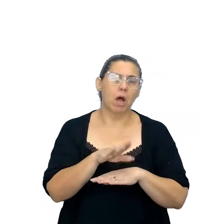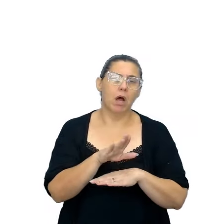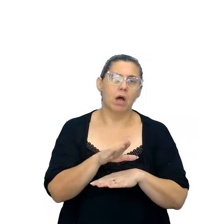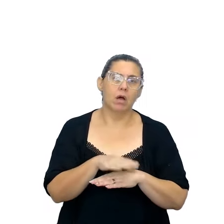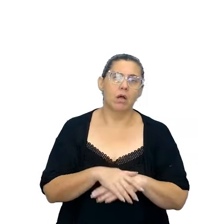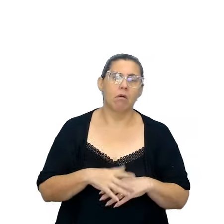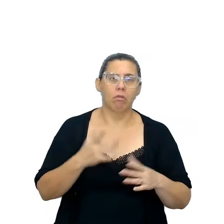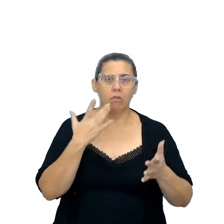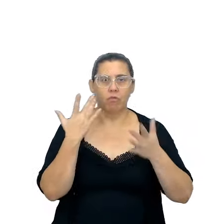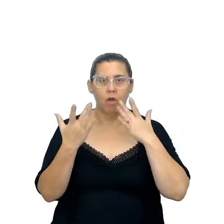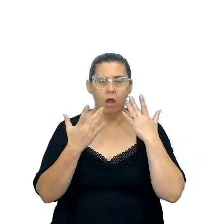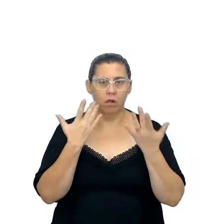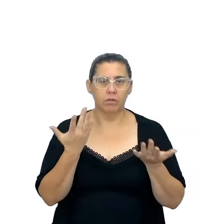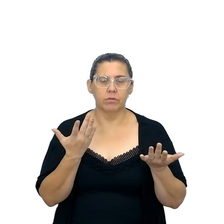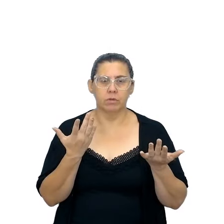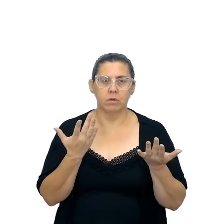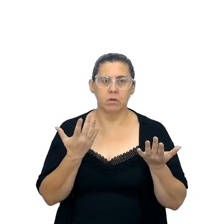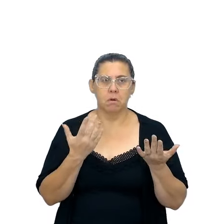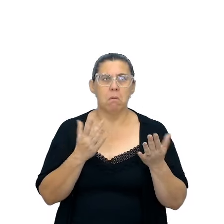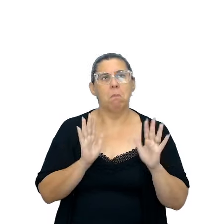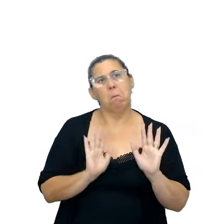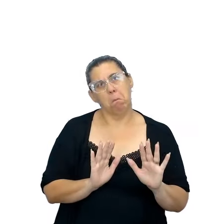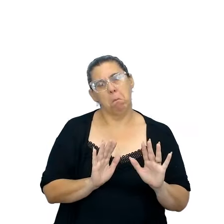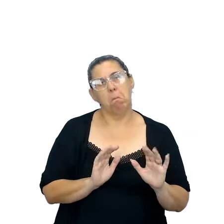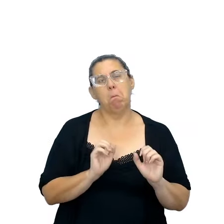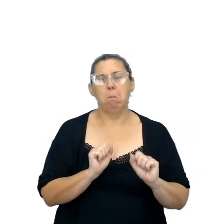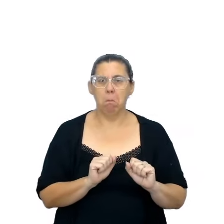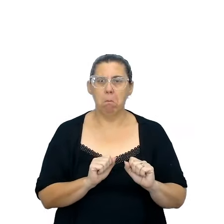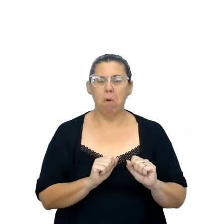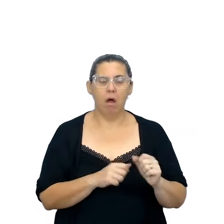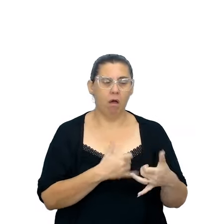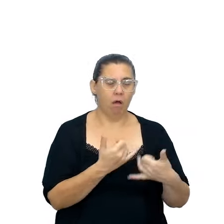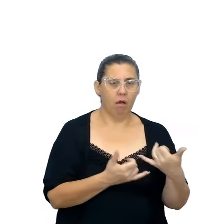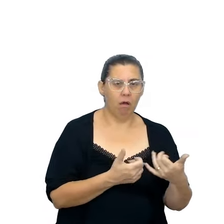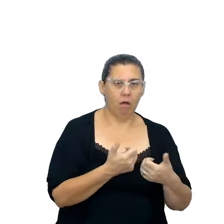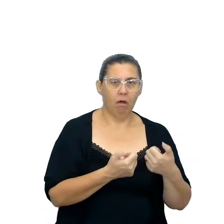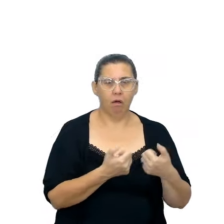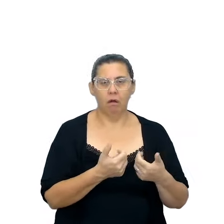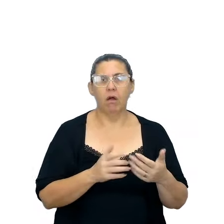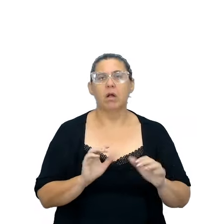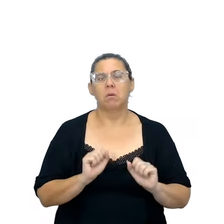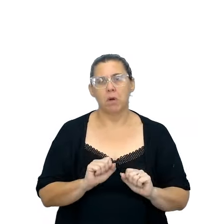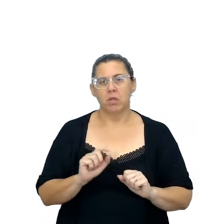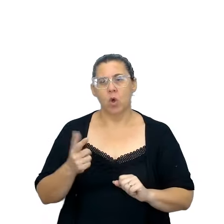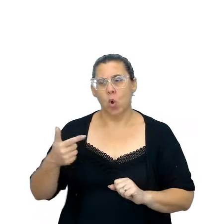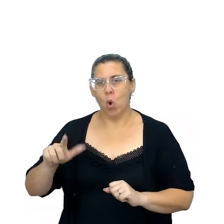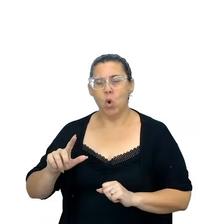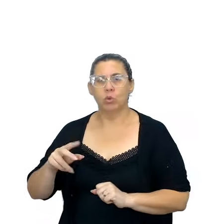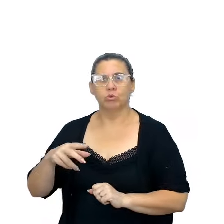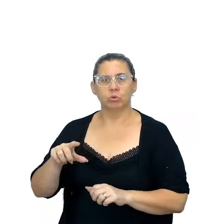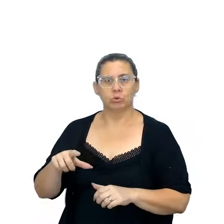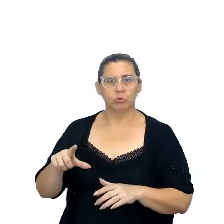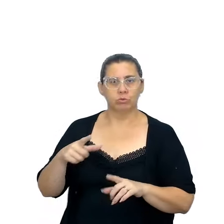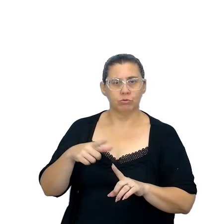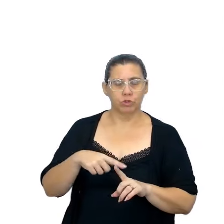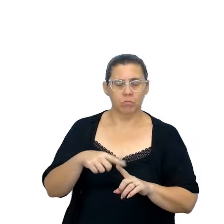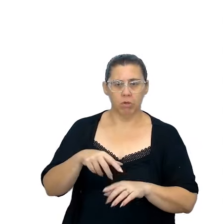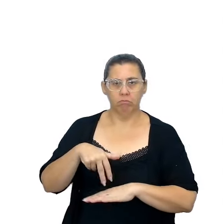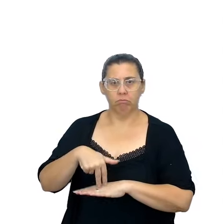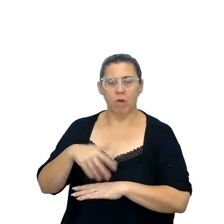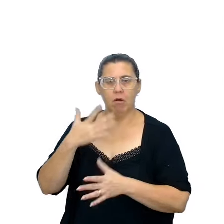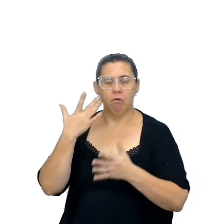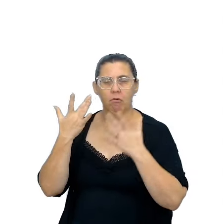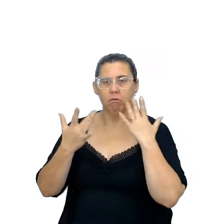peças teatrais, mas podia ser um jogral, poderia ser um outro tipo, né, de encenação que possa ser colocada,